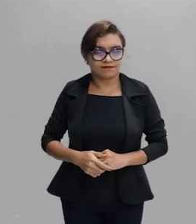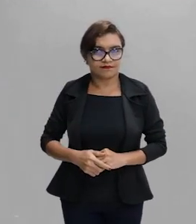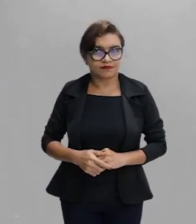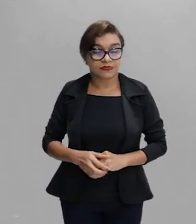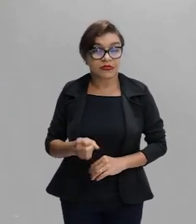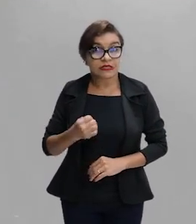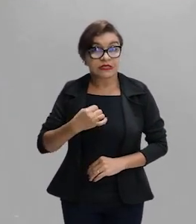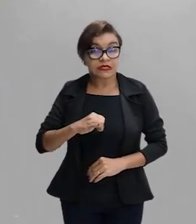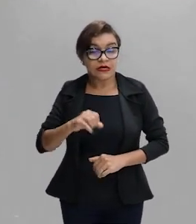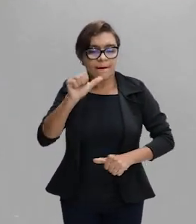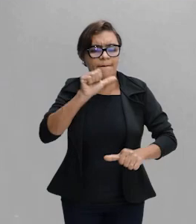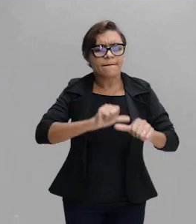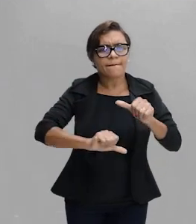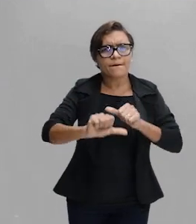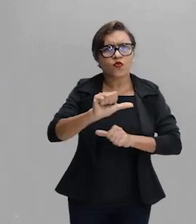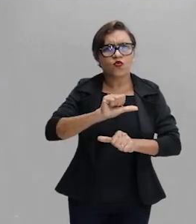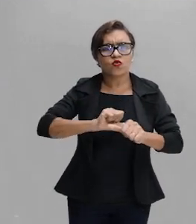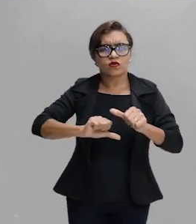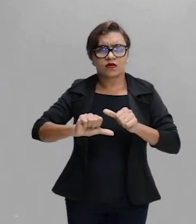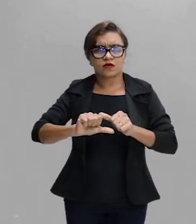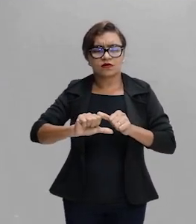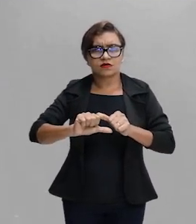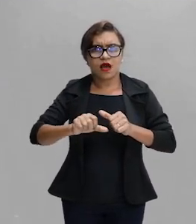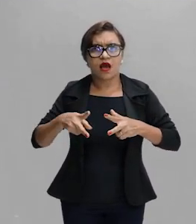uma mudança no tamanho da onda,